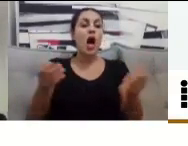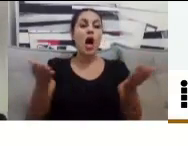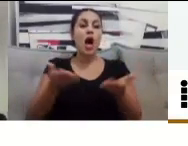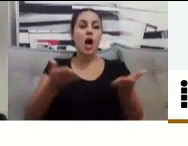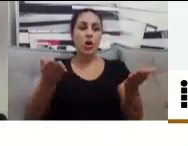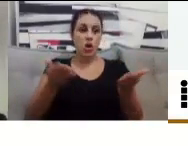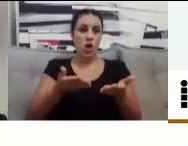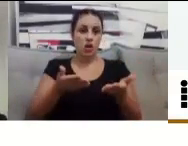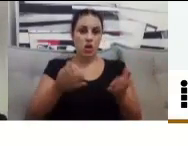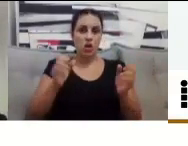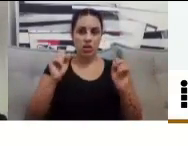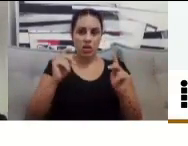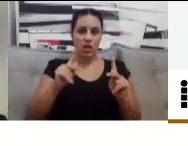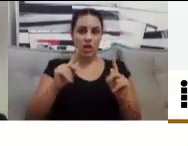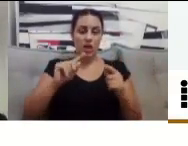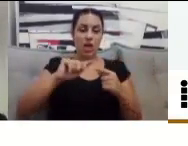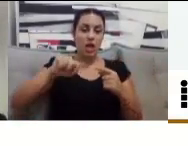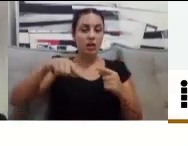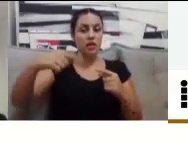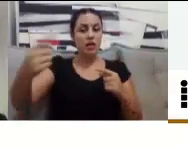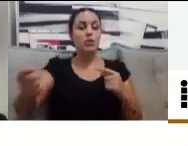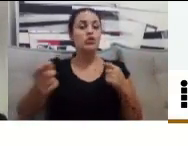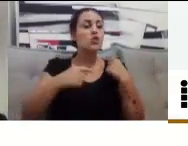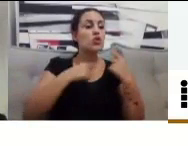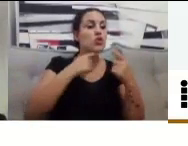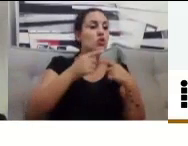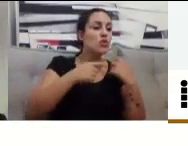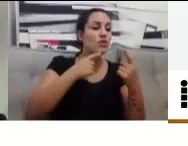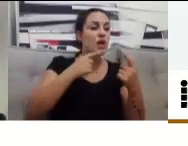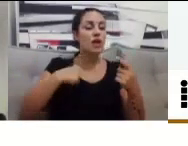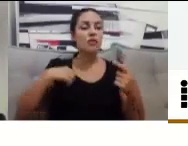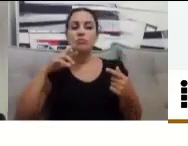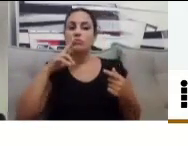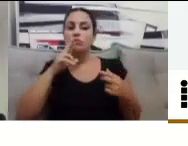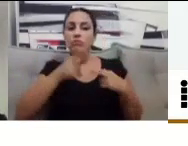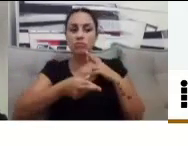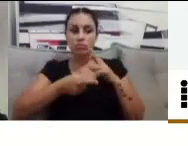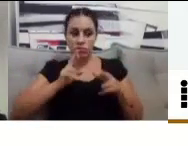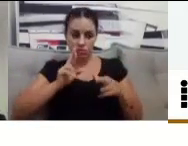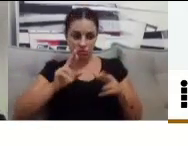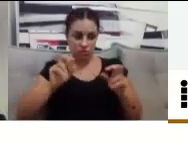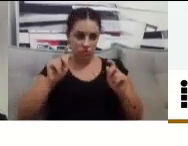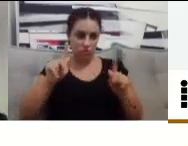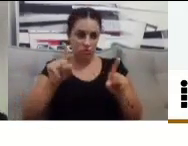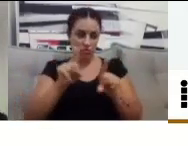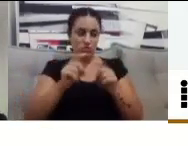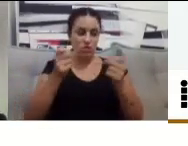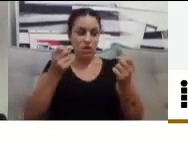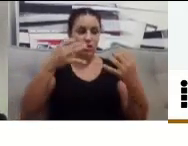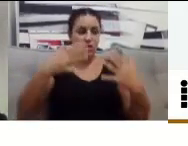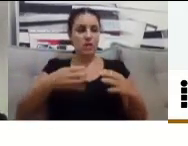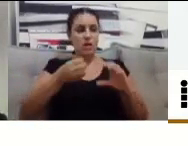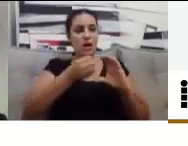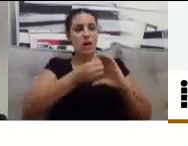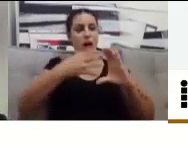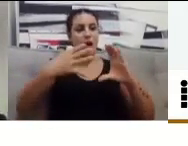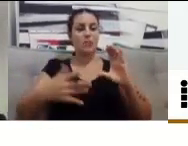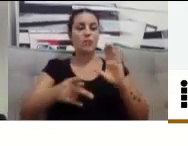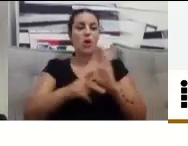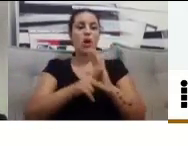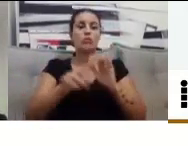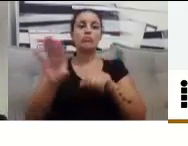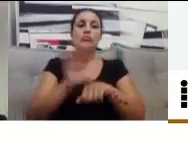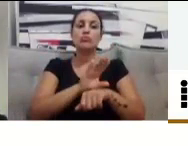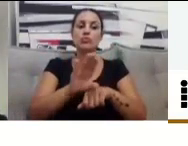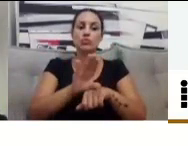daqui a pouquinho eu vou tirando as dúvidas, tá? Ah, eu vou apresentar o curso, mas se alguém quiser falar alguma coisa, né? Como a